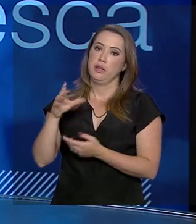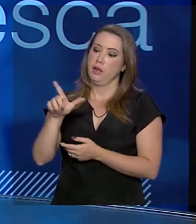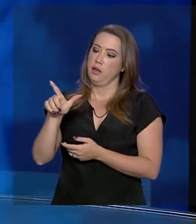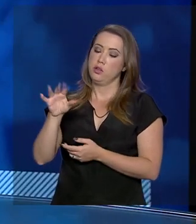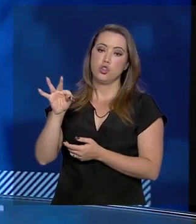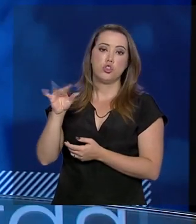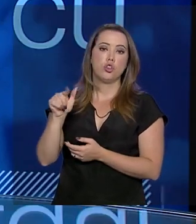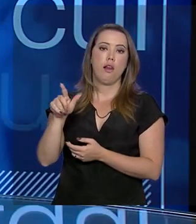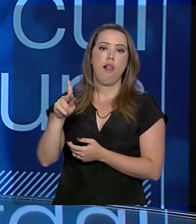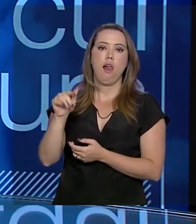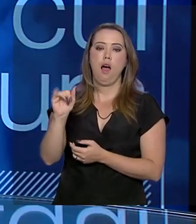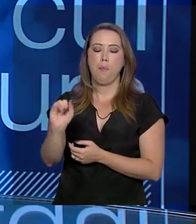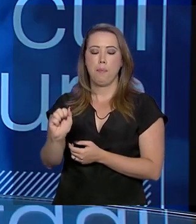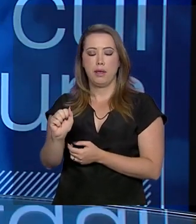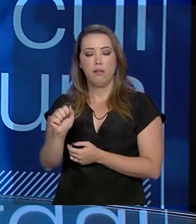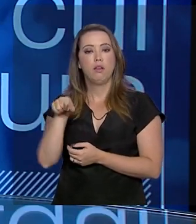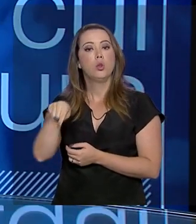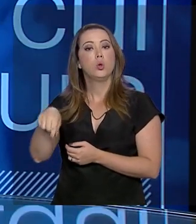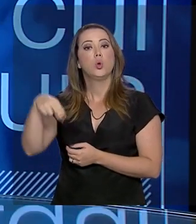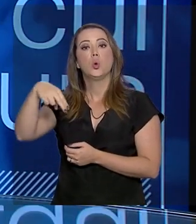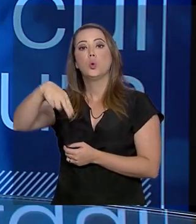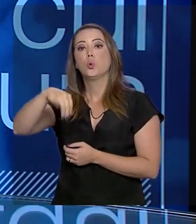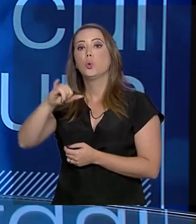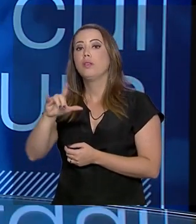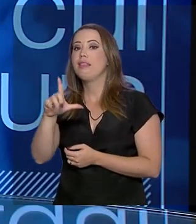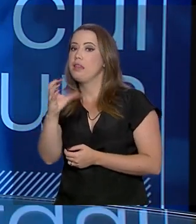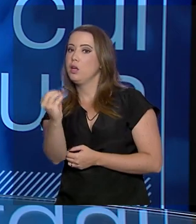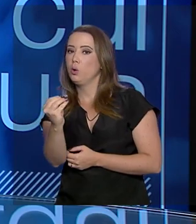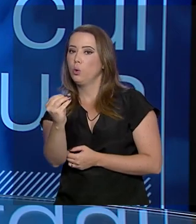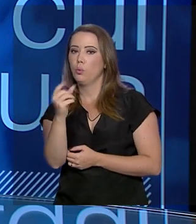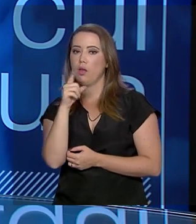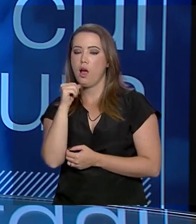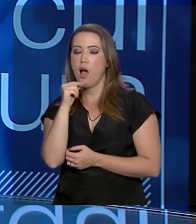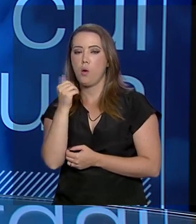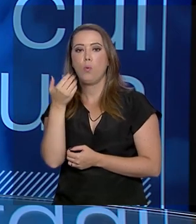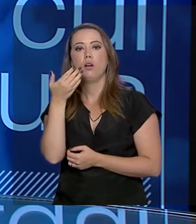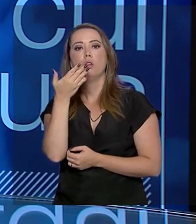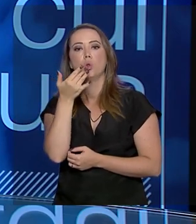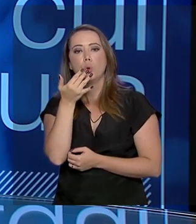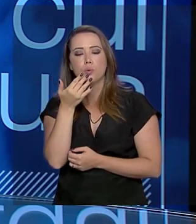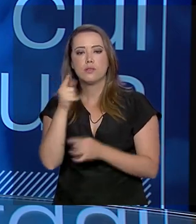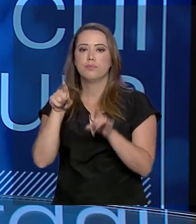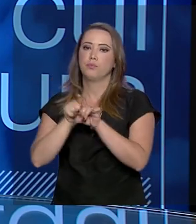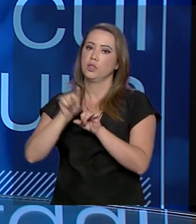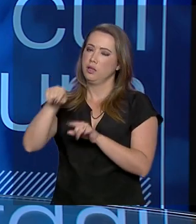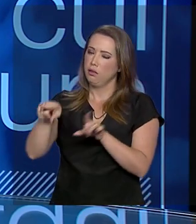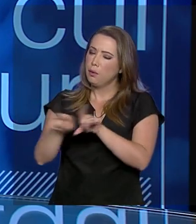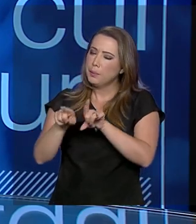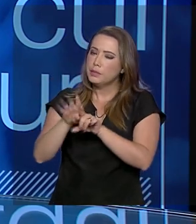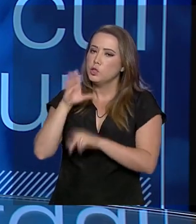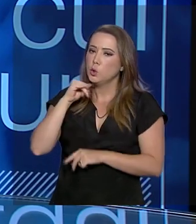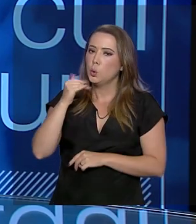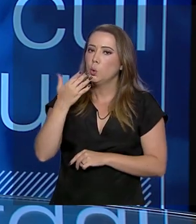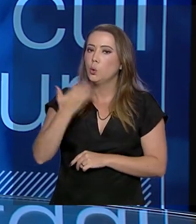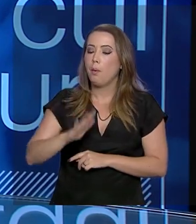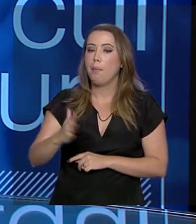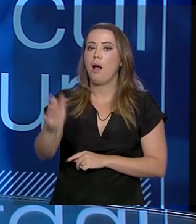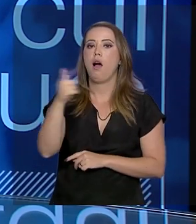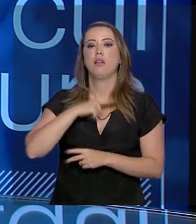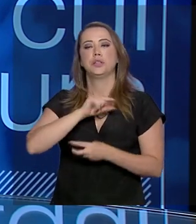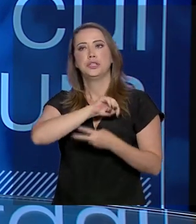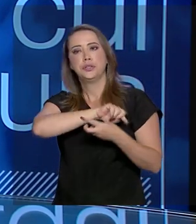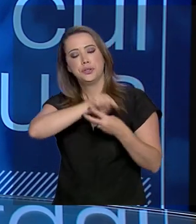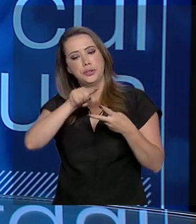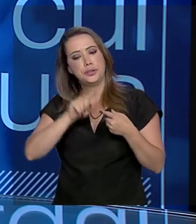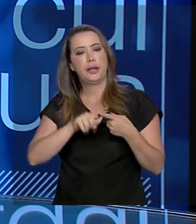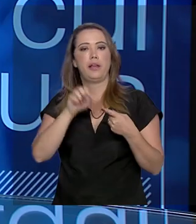Então, na água doce, é a tilápia. E no mar, na pesca selvagem, nós temos algumas espécies aí que concorrem entre si.